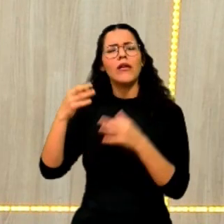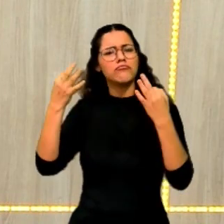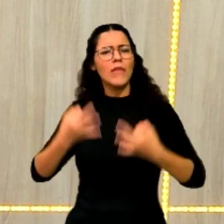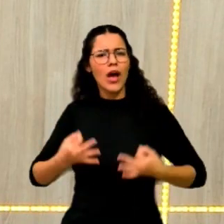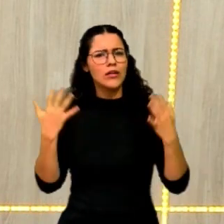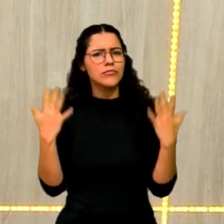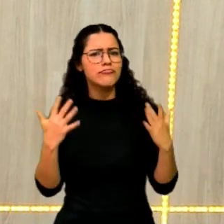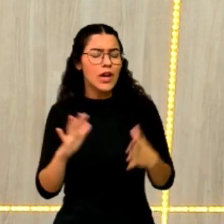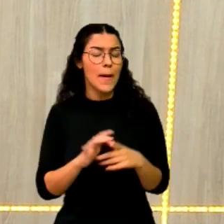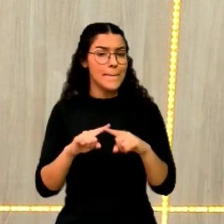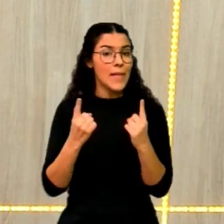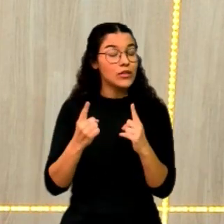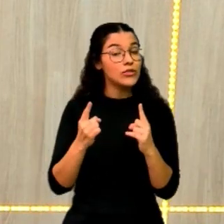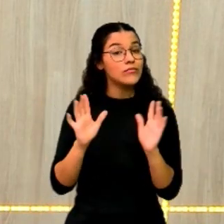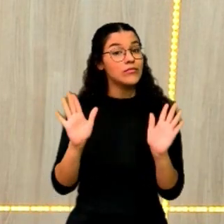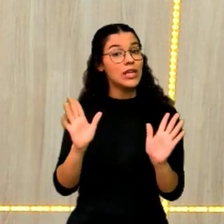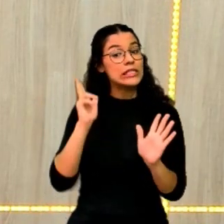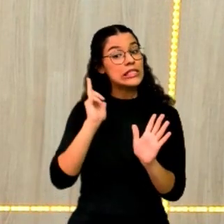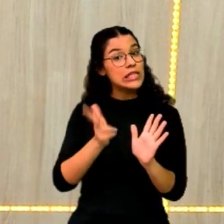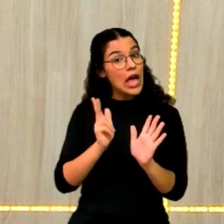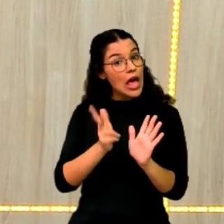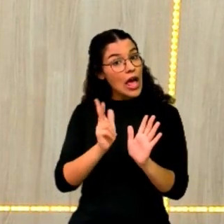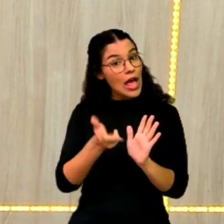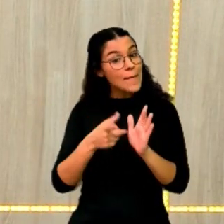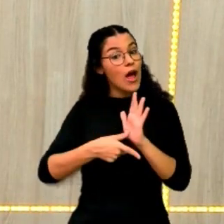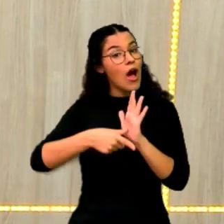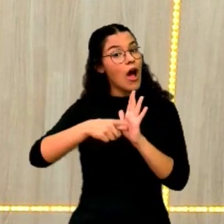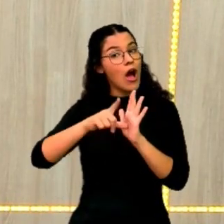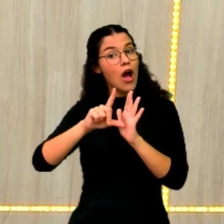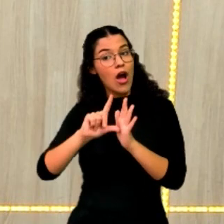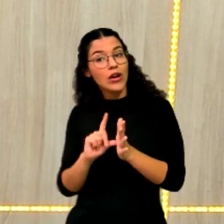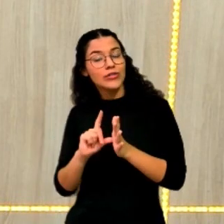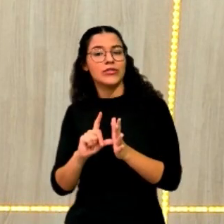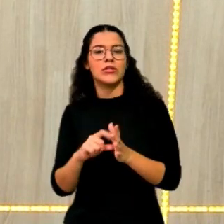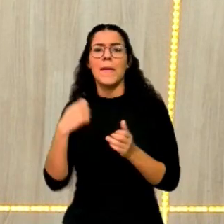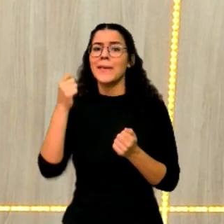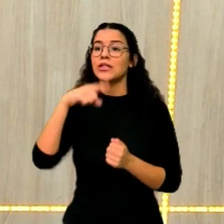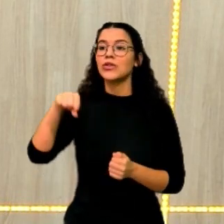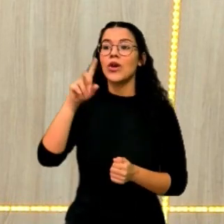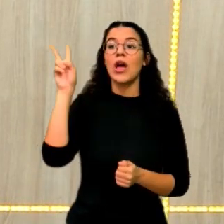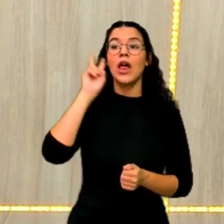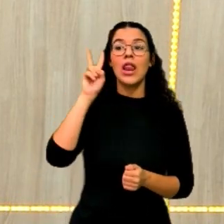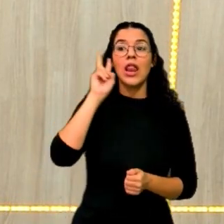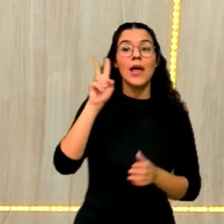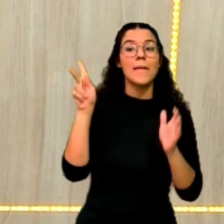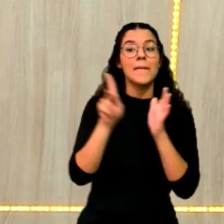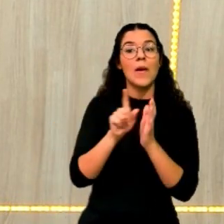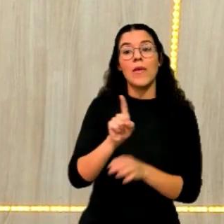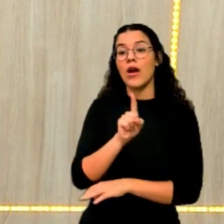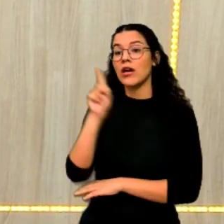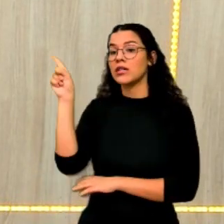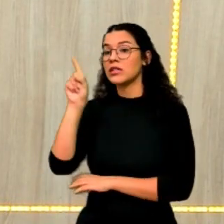Pitágoras. Mas, pessoal, sempre antes de vocês aplicarem a teorema de Pitágoras, lembrem do triângulo pitagórico